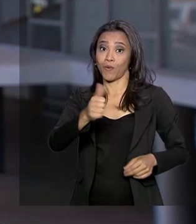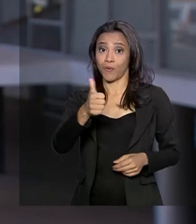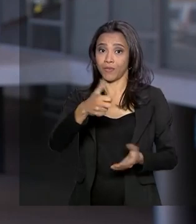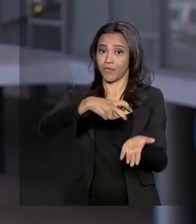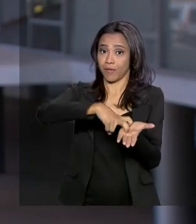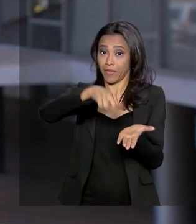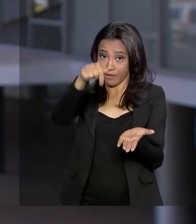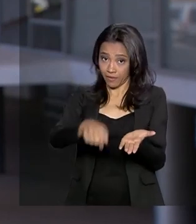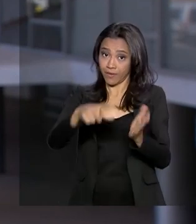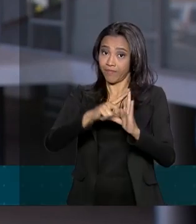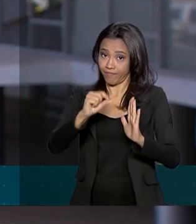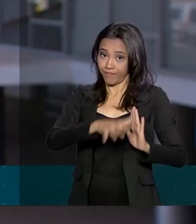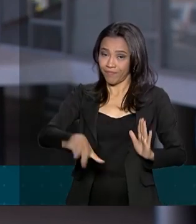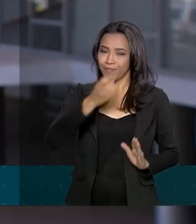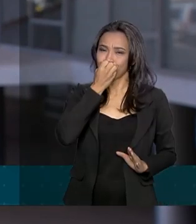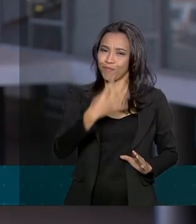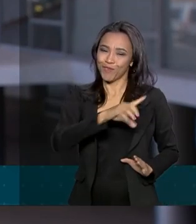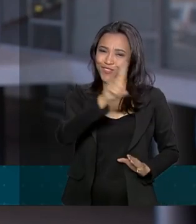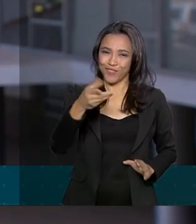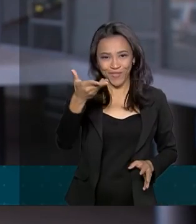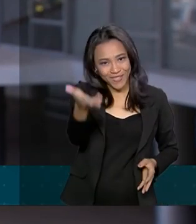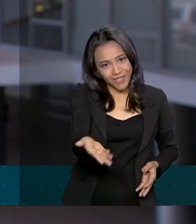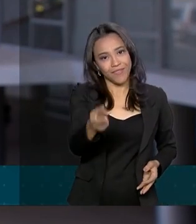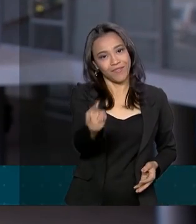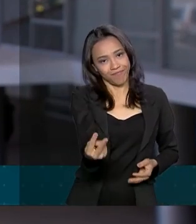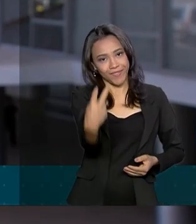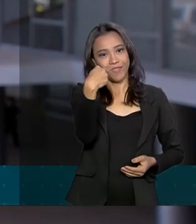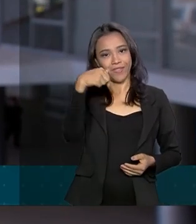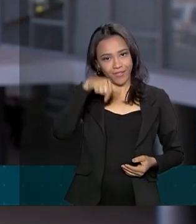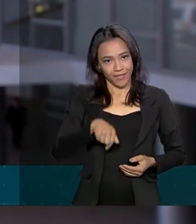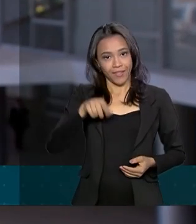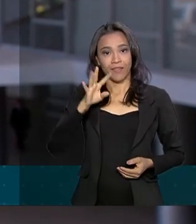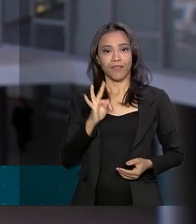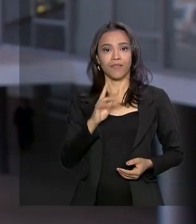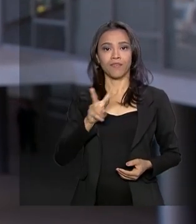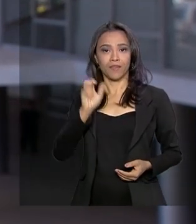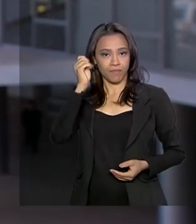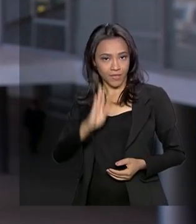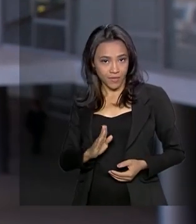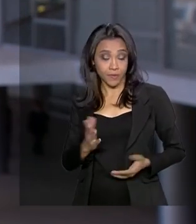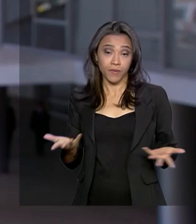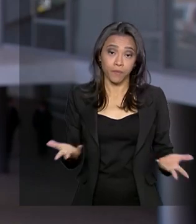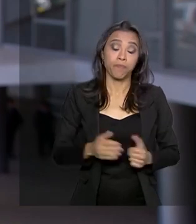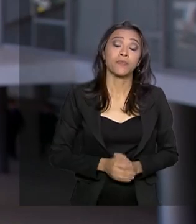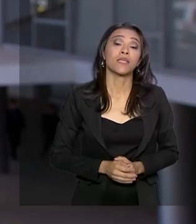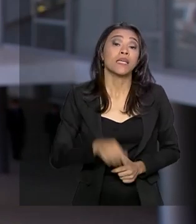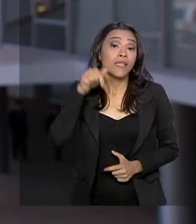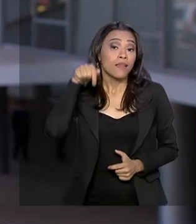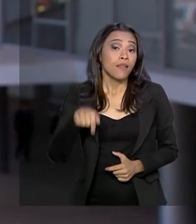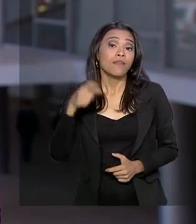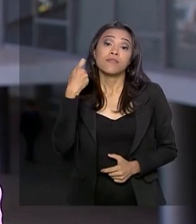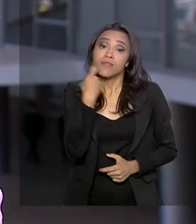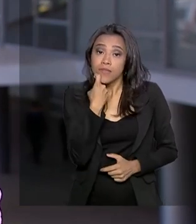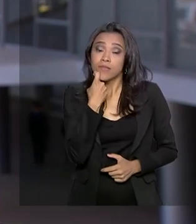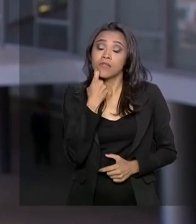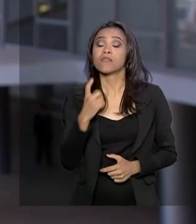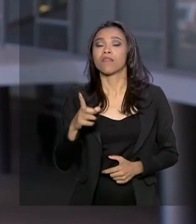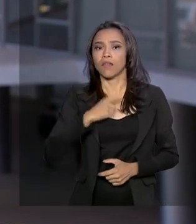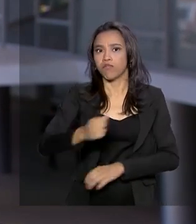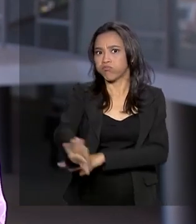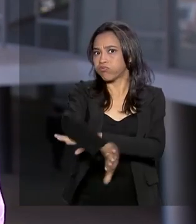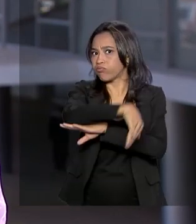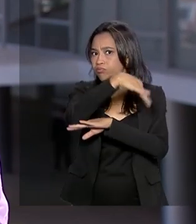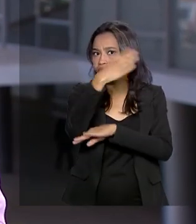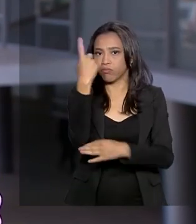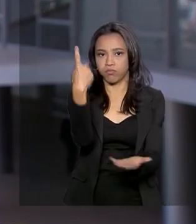aqui no Palácio do Planalto. Bom dia para você, bom dia para você que acompanha a TV Brasil. E nesta sexta-feira, o presidente Jair Bolsonaro cumpre uma extensa